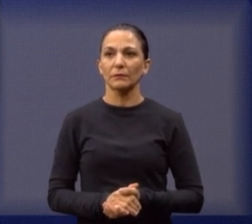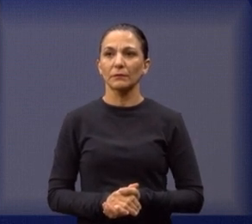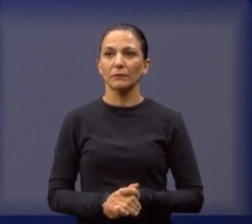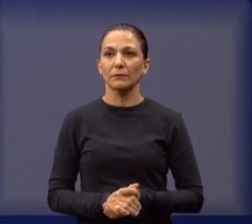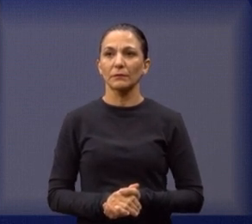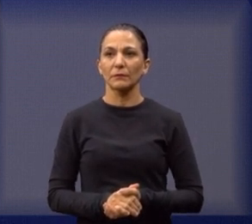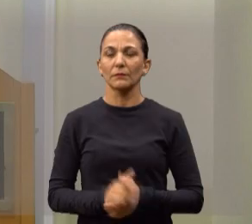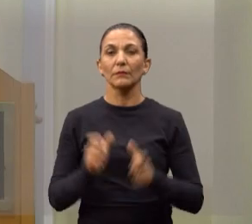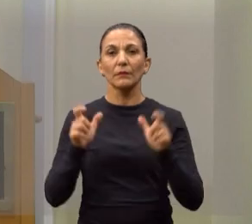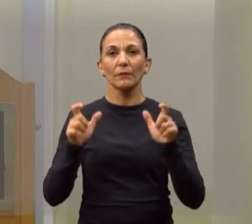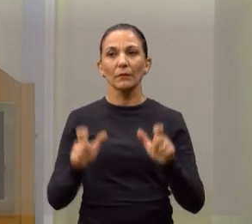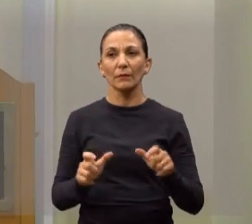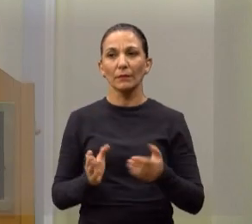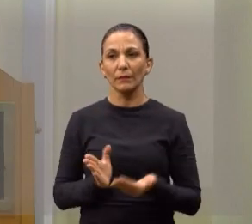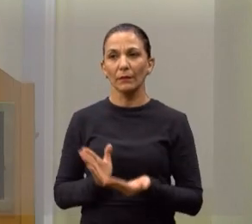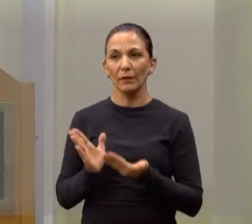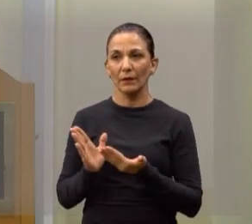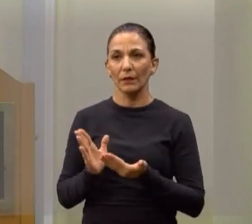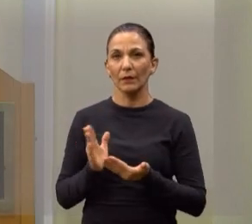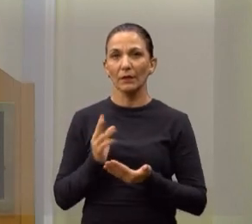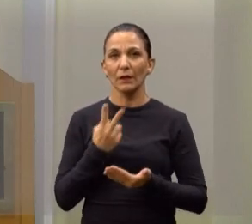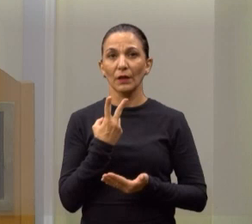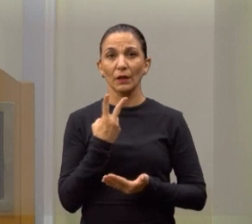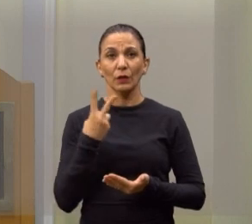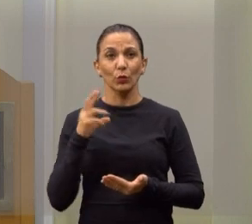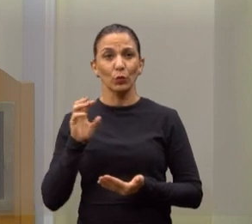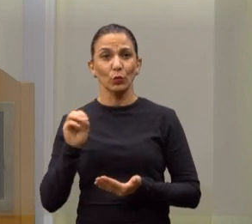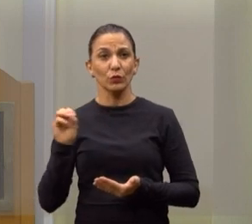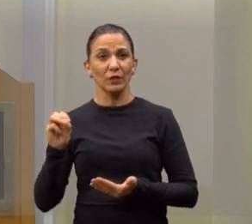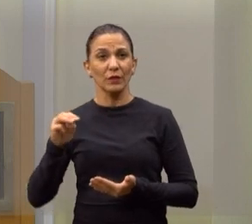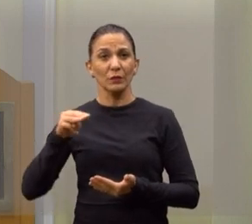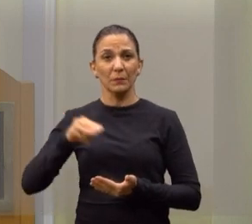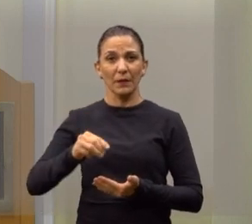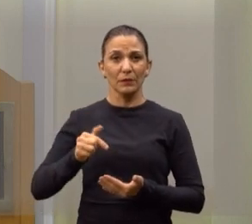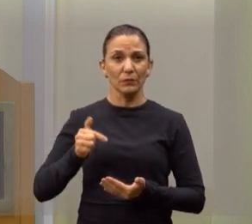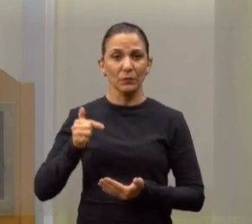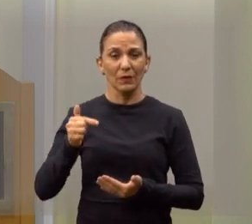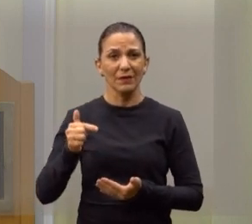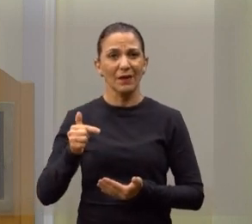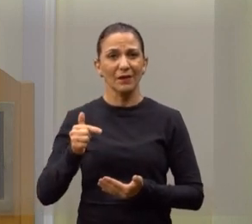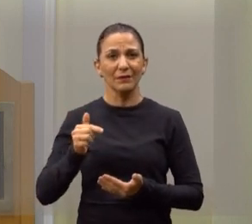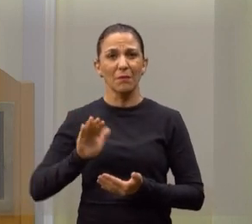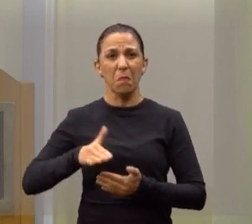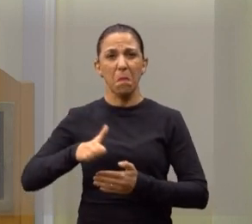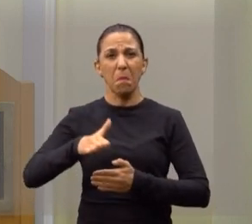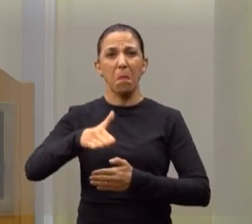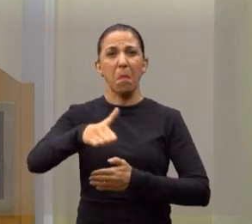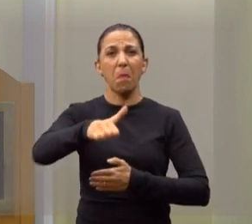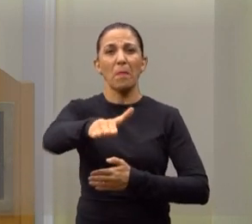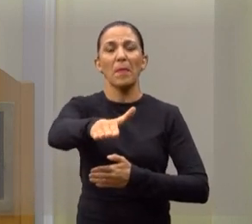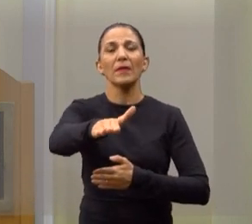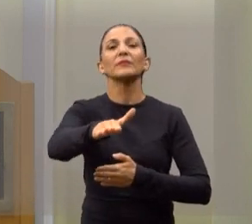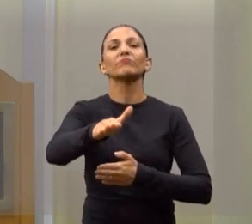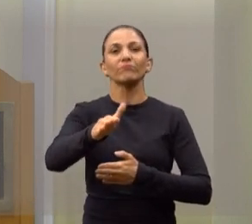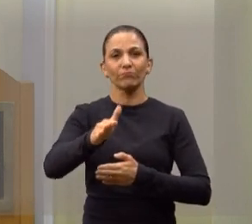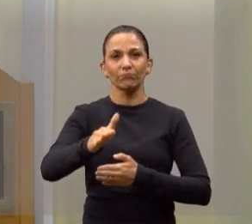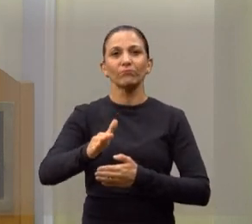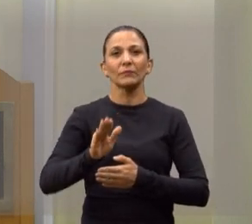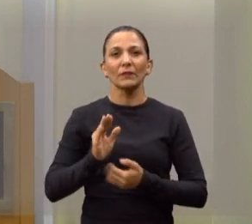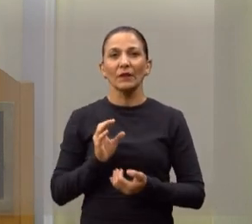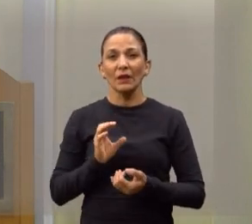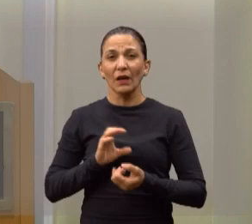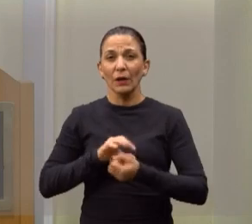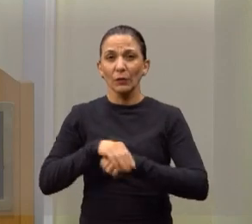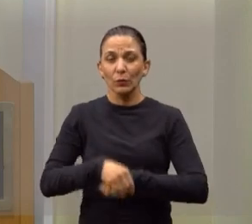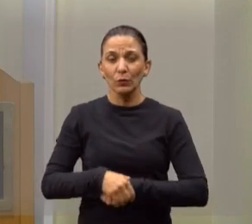Esse local aí de 200 metros estava intransitável, ontem, durante a noite, por ser um local